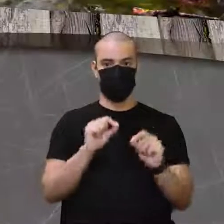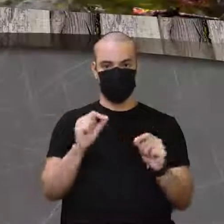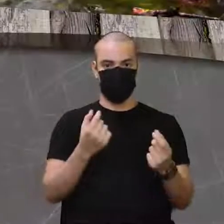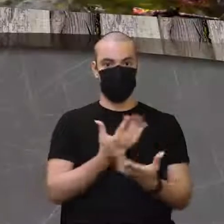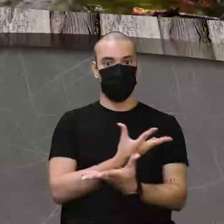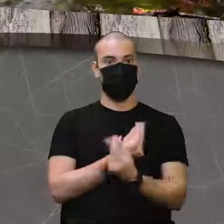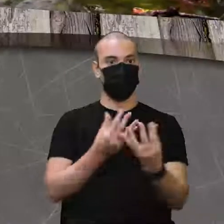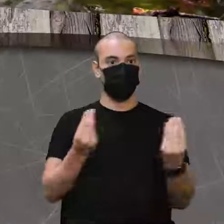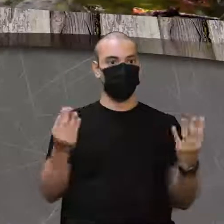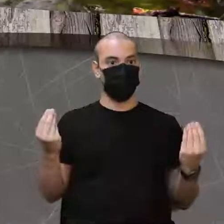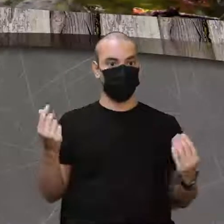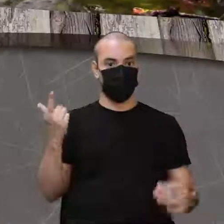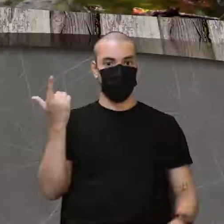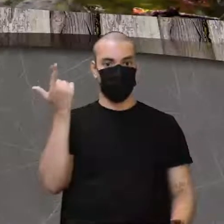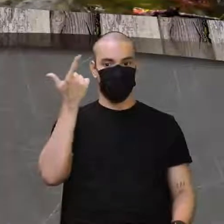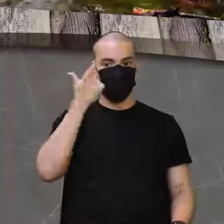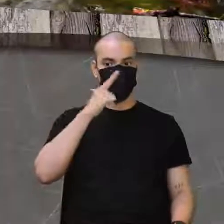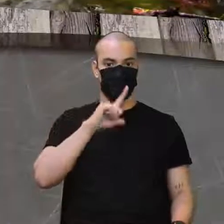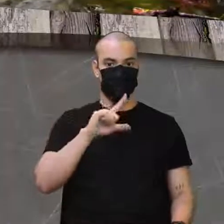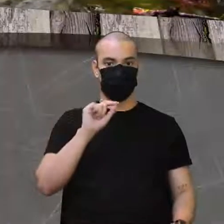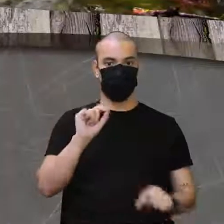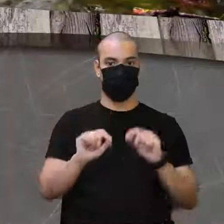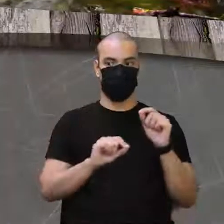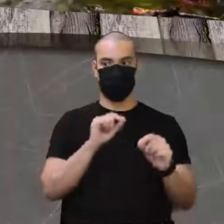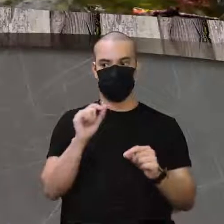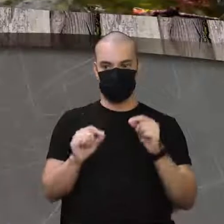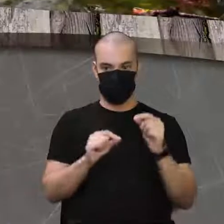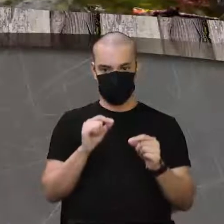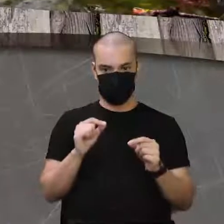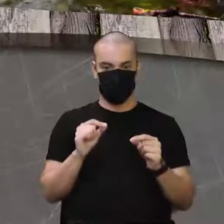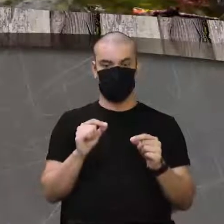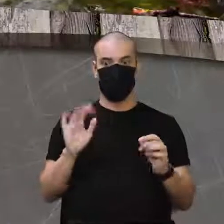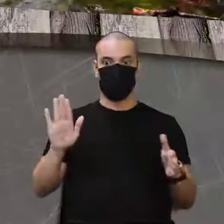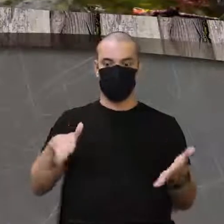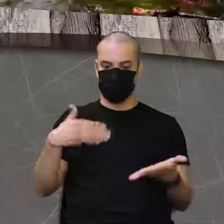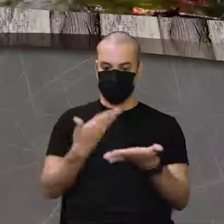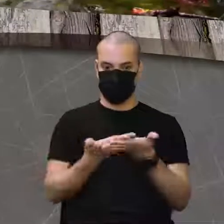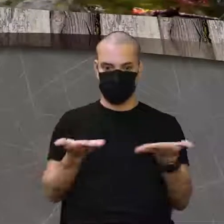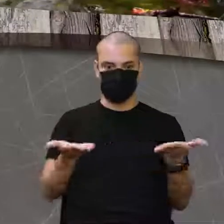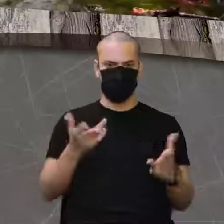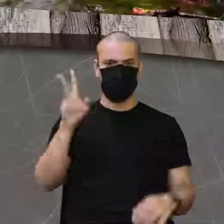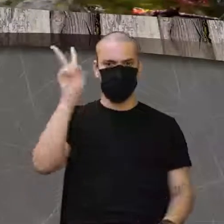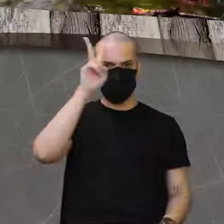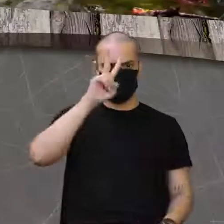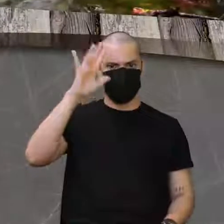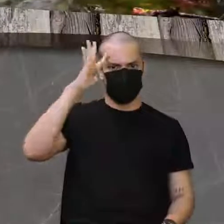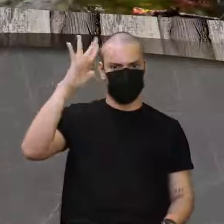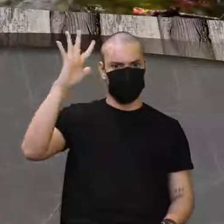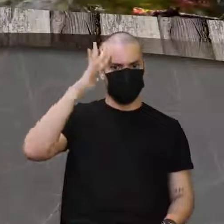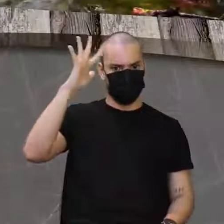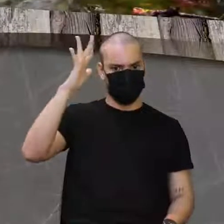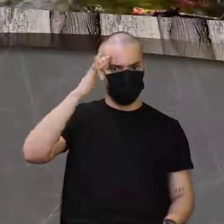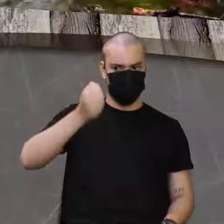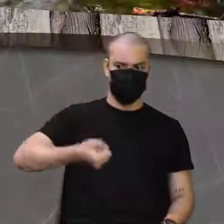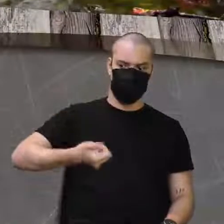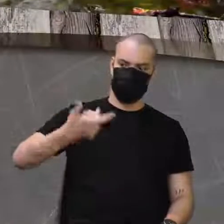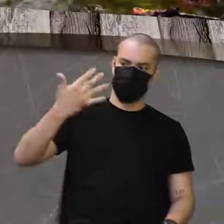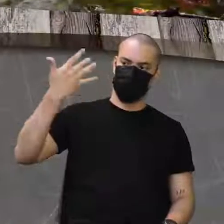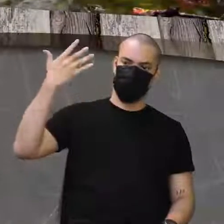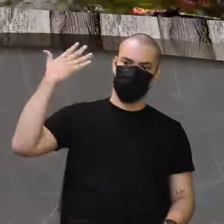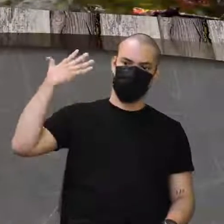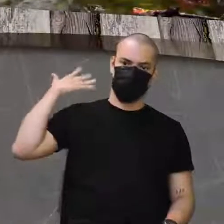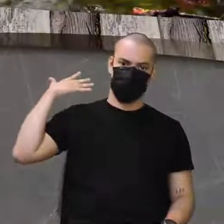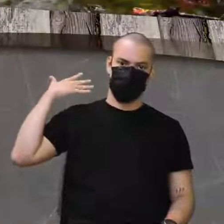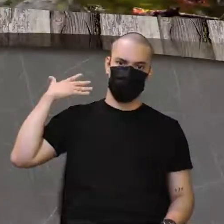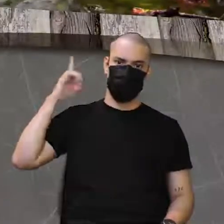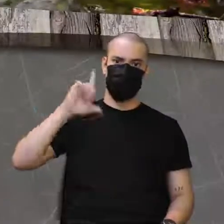conseguissem chegar ao que a gente tem hoje. Lembra lá da teoria da pangênese? Aí você tem